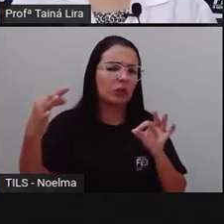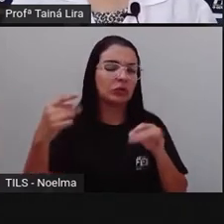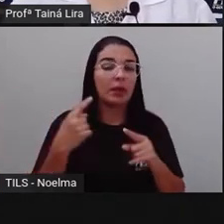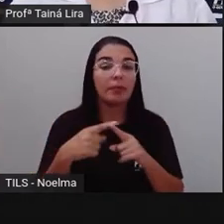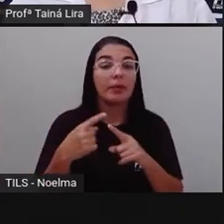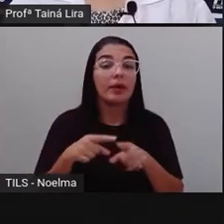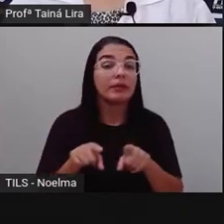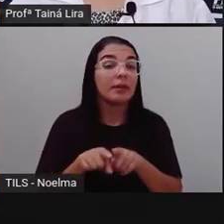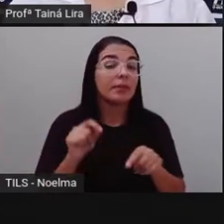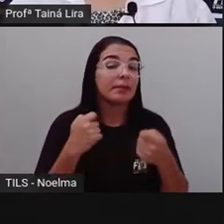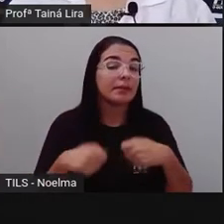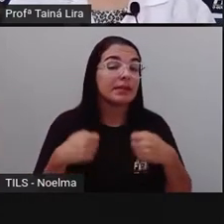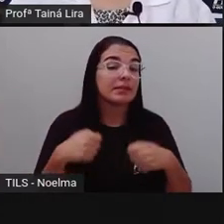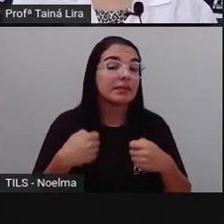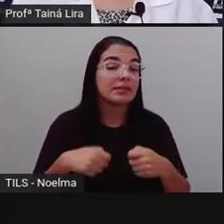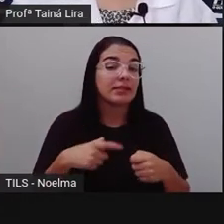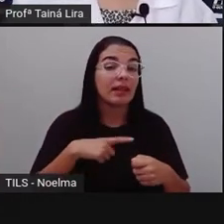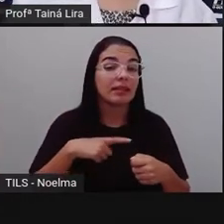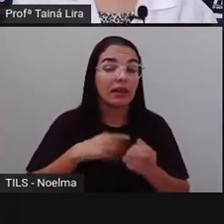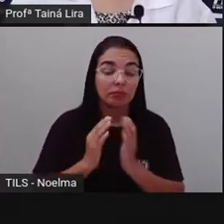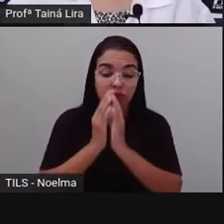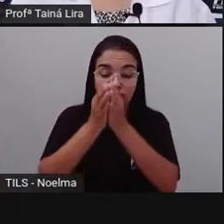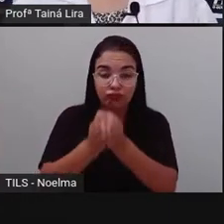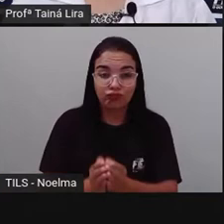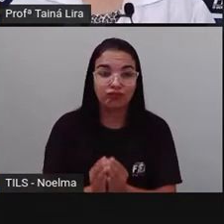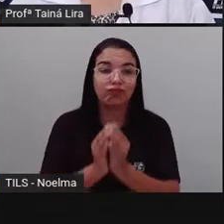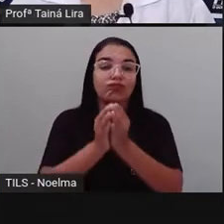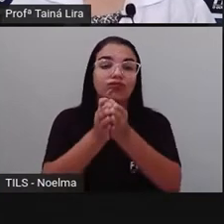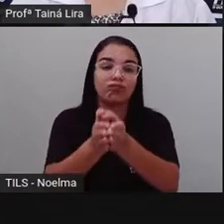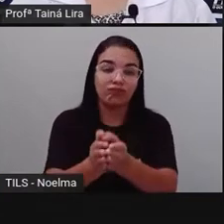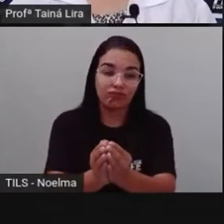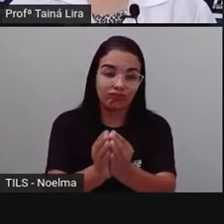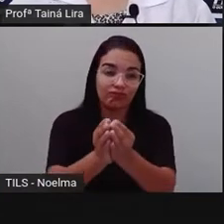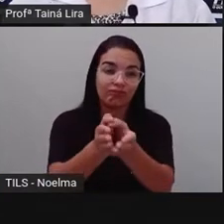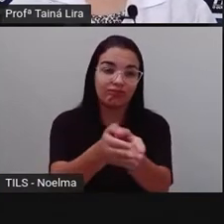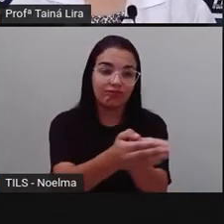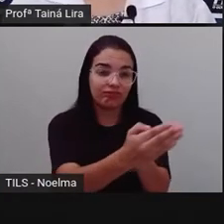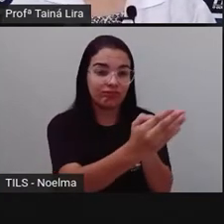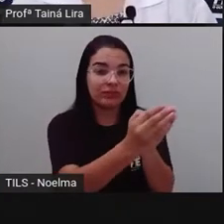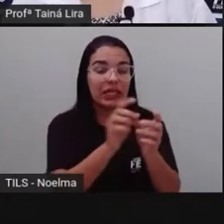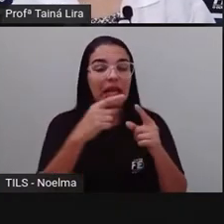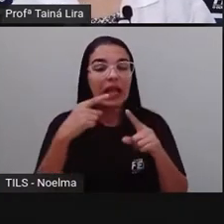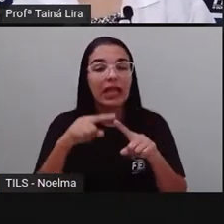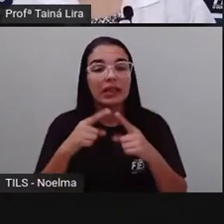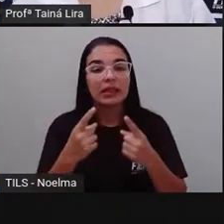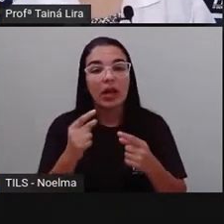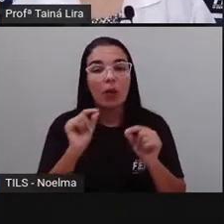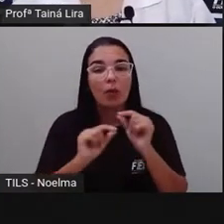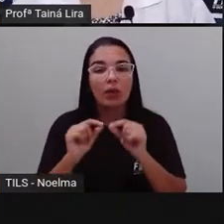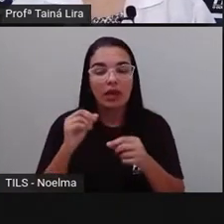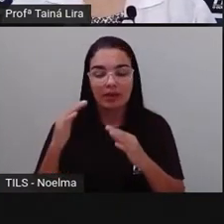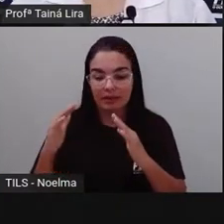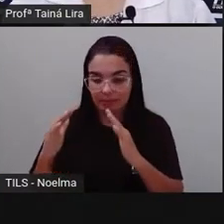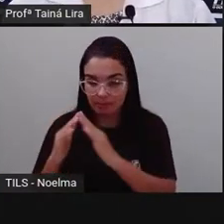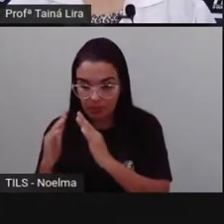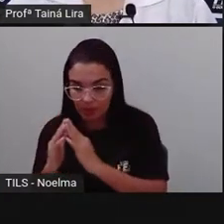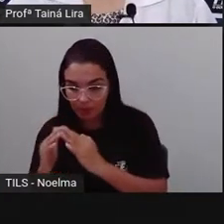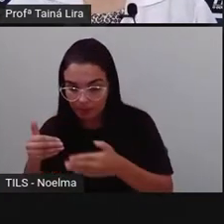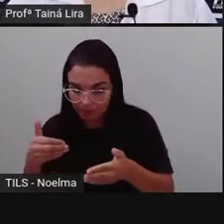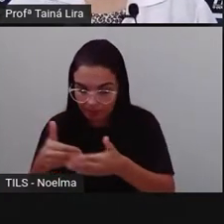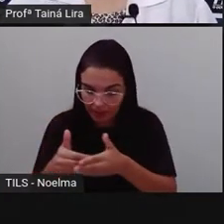trechos, onde é necessário atravessar de barco. Então, muitas vezes, o que é que acontece? Essas crianças moram em uma margem do rio